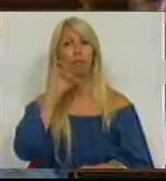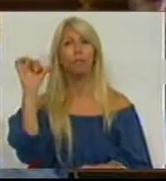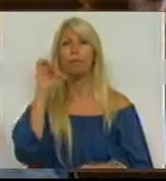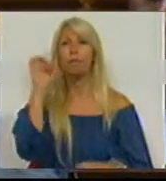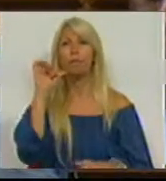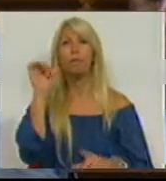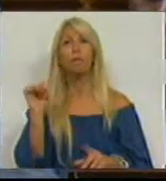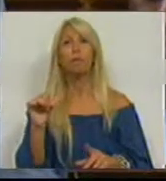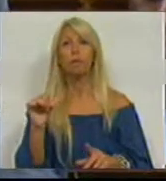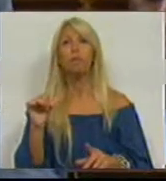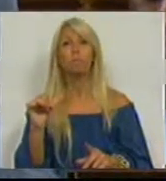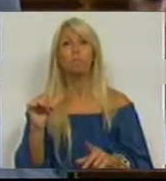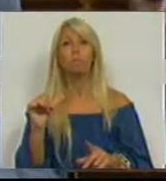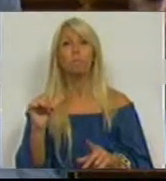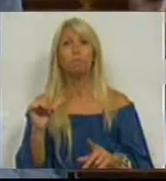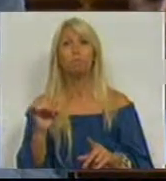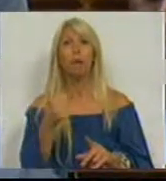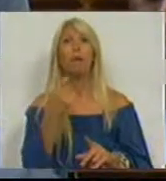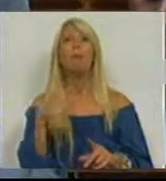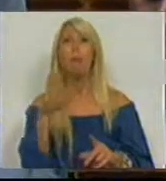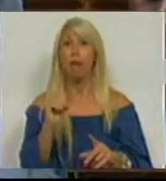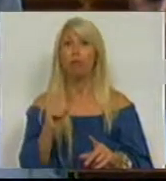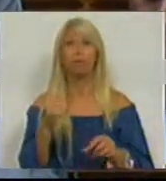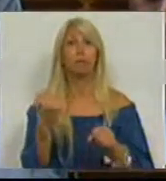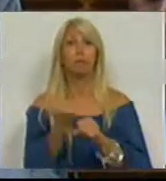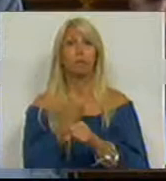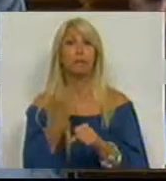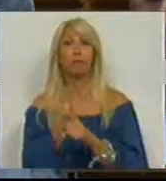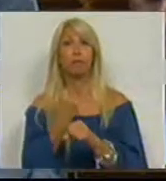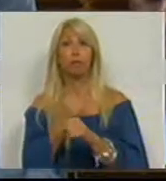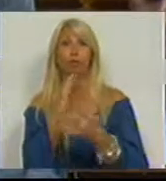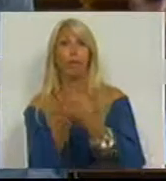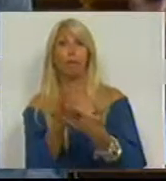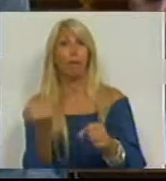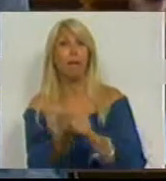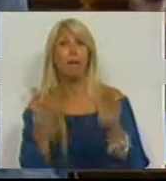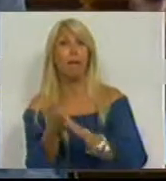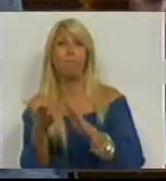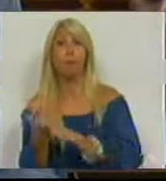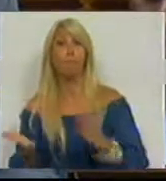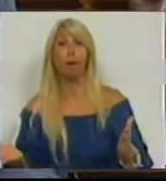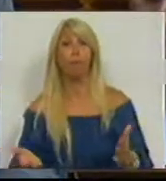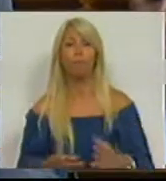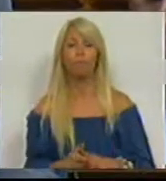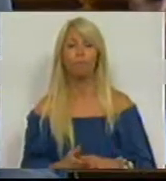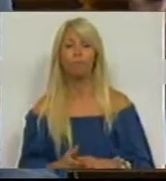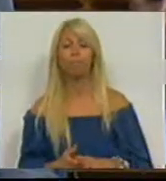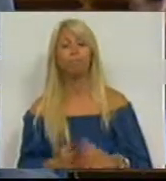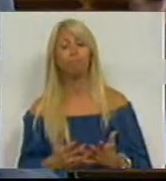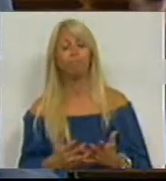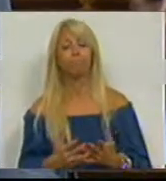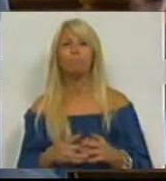utilizado em bens e serviços que criam emprego. Acresce aos